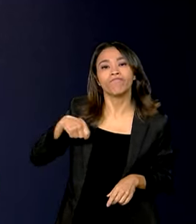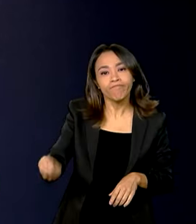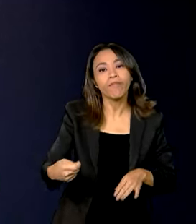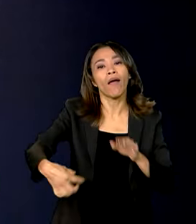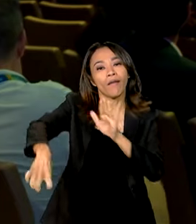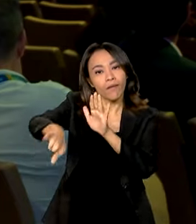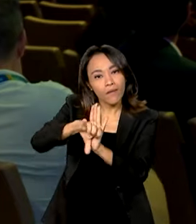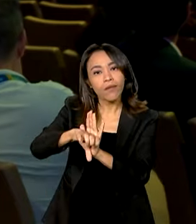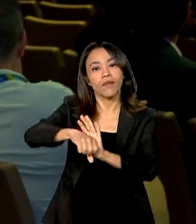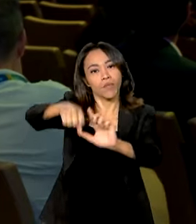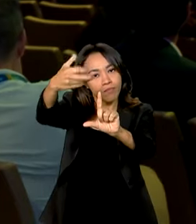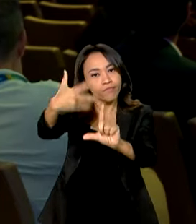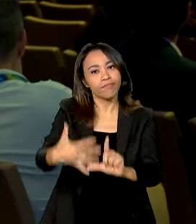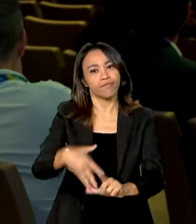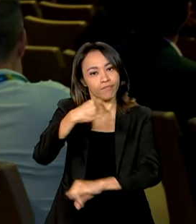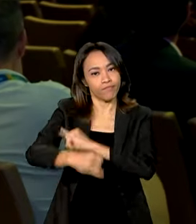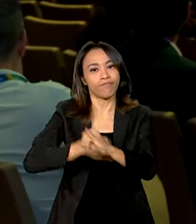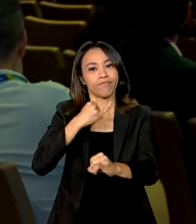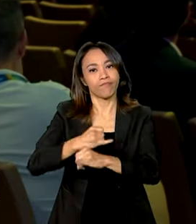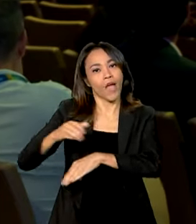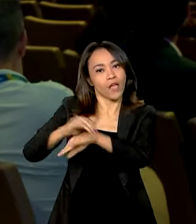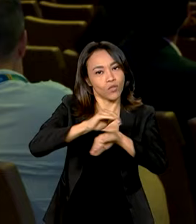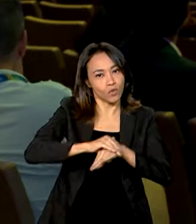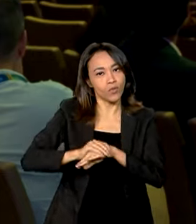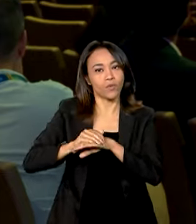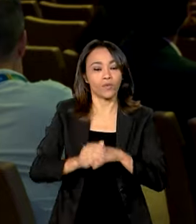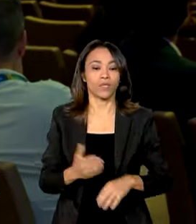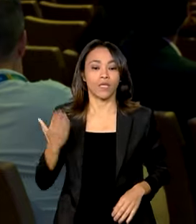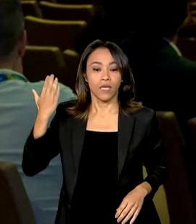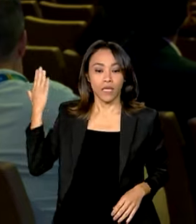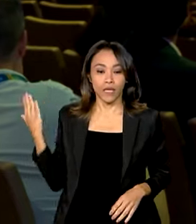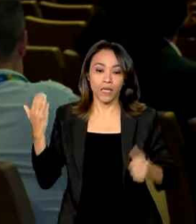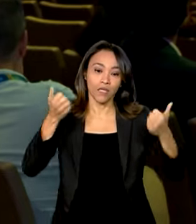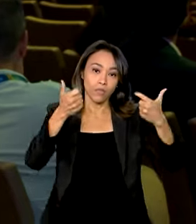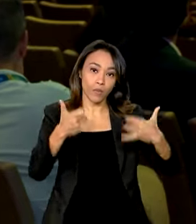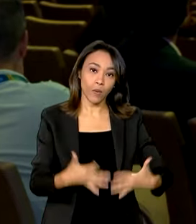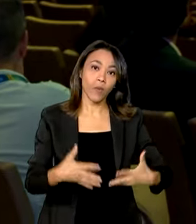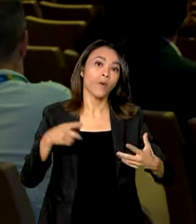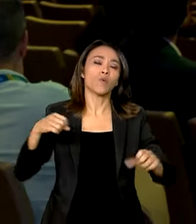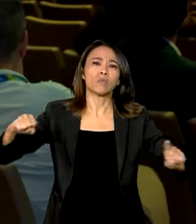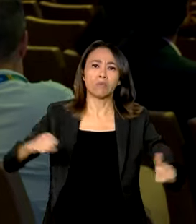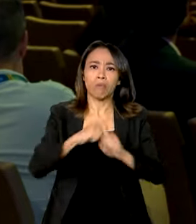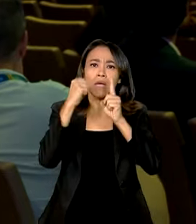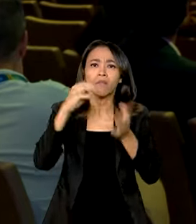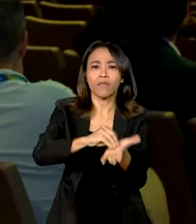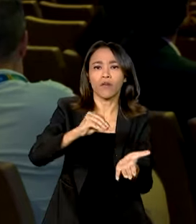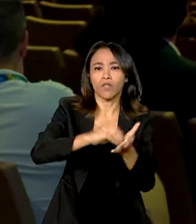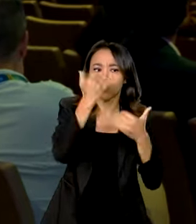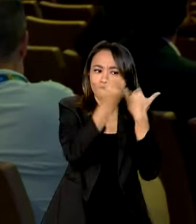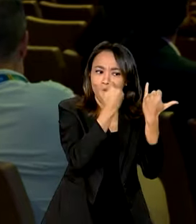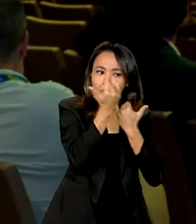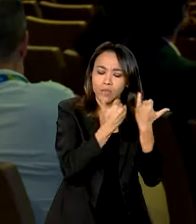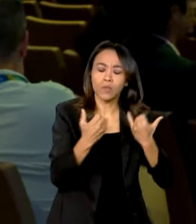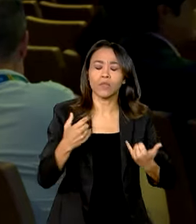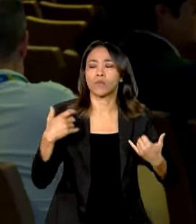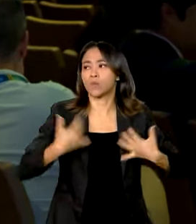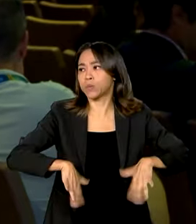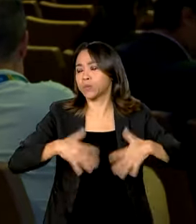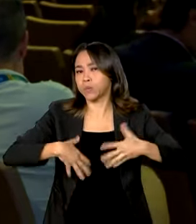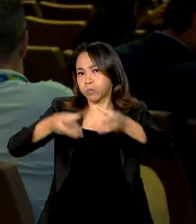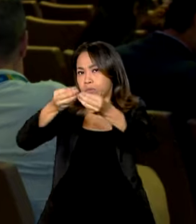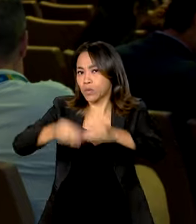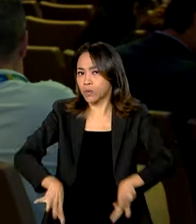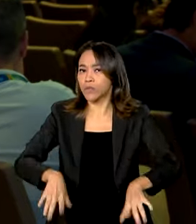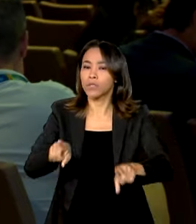O ministro destacou que os impactos causados pela desinformação são enormes, porque trazem a instabilidade